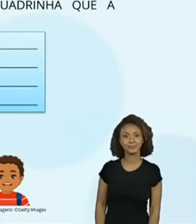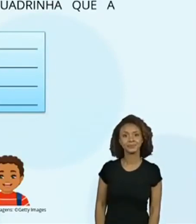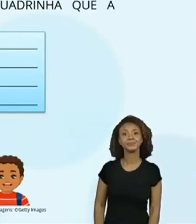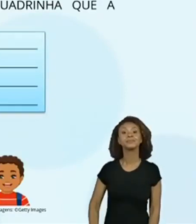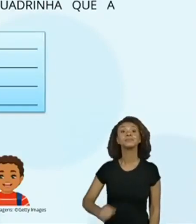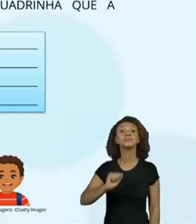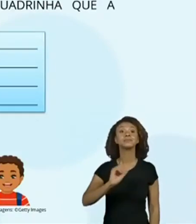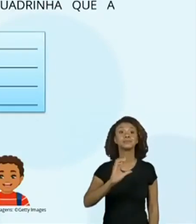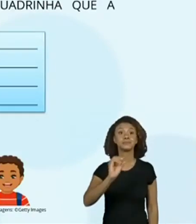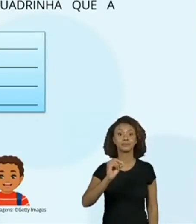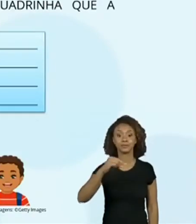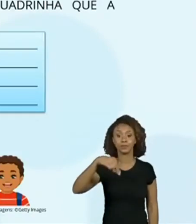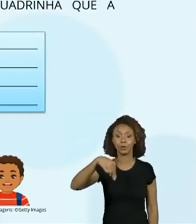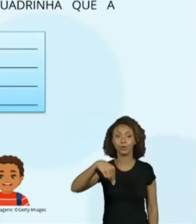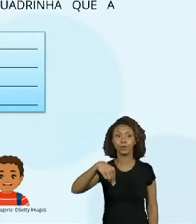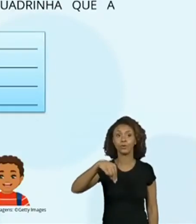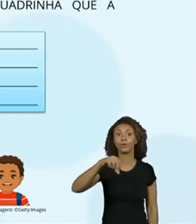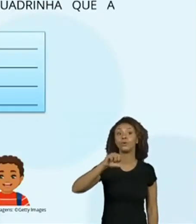Consoante.